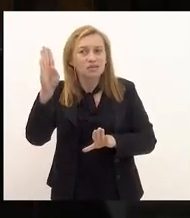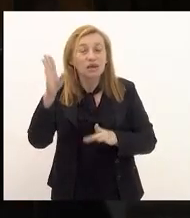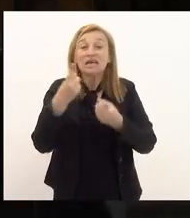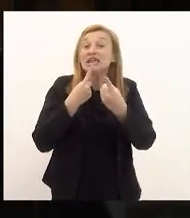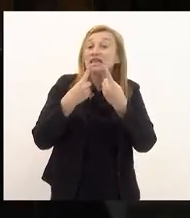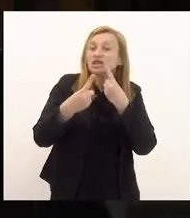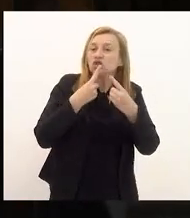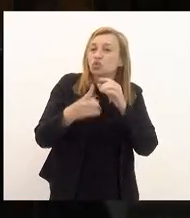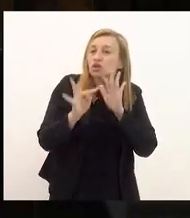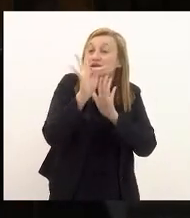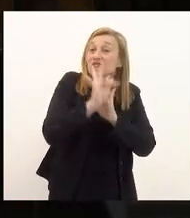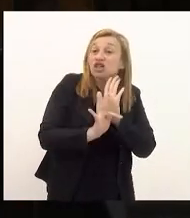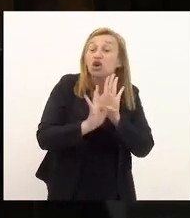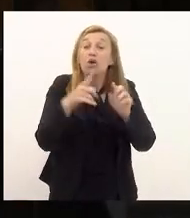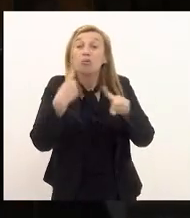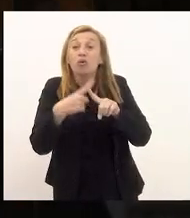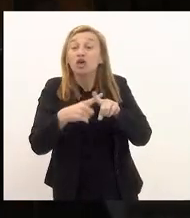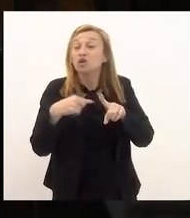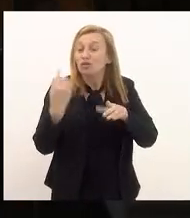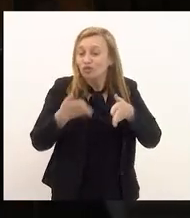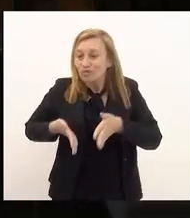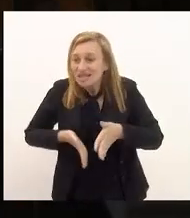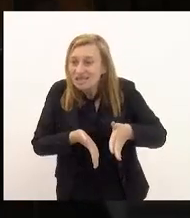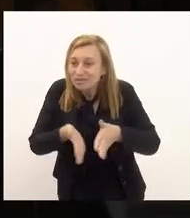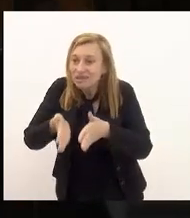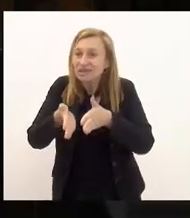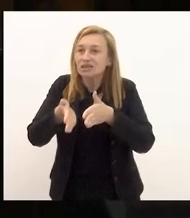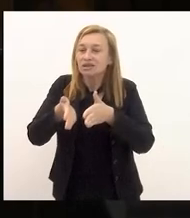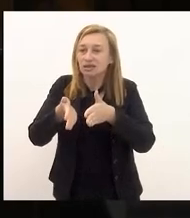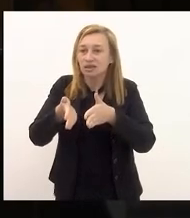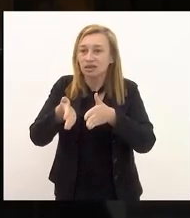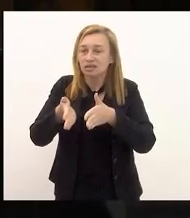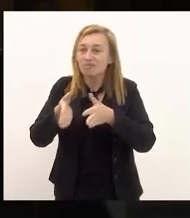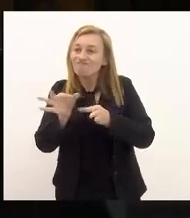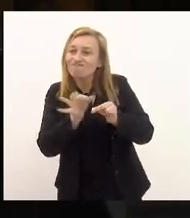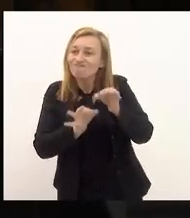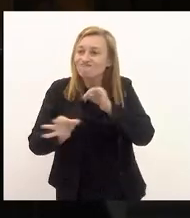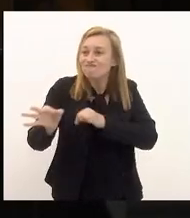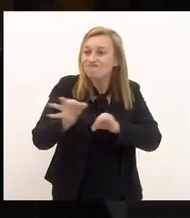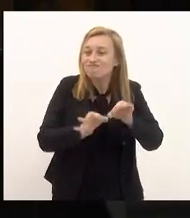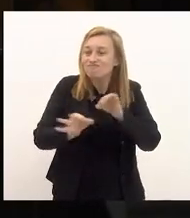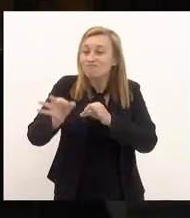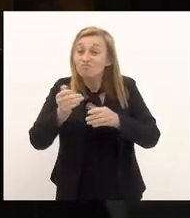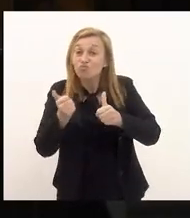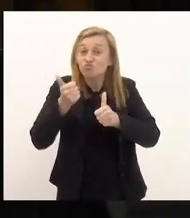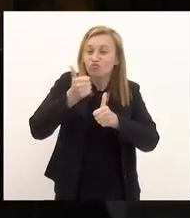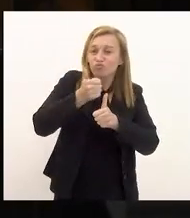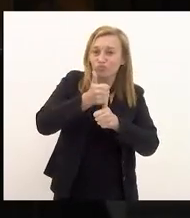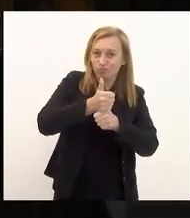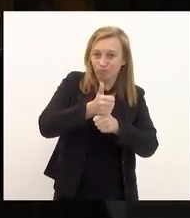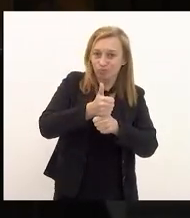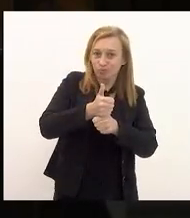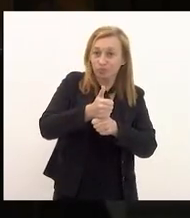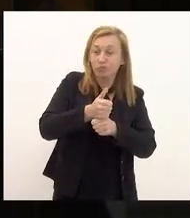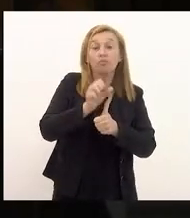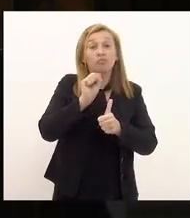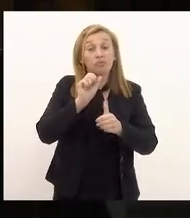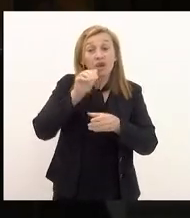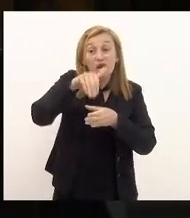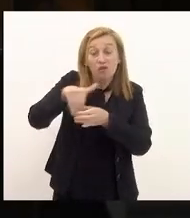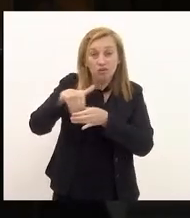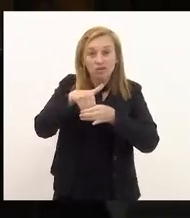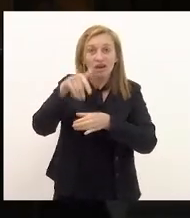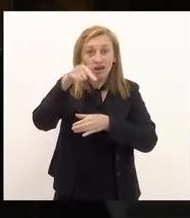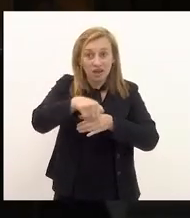discuta um texto porque nós estamos caminhando para a elaboração de um substitutivo que será votado